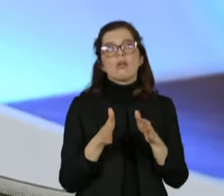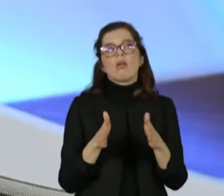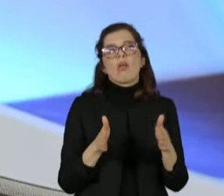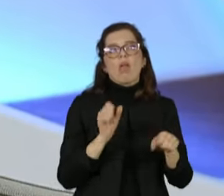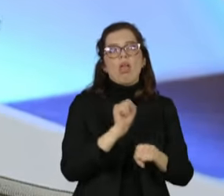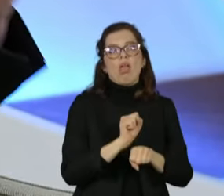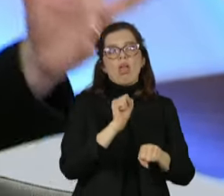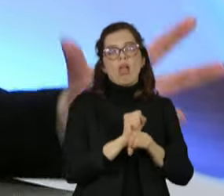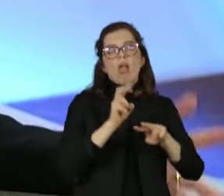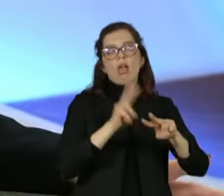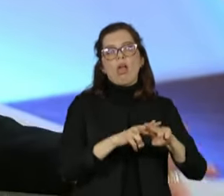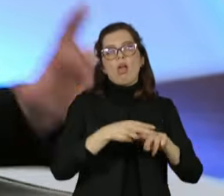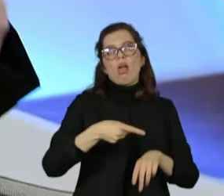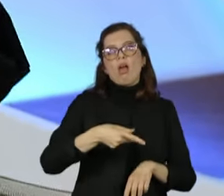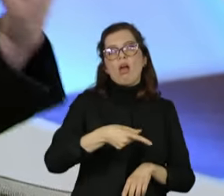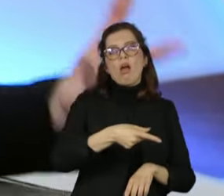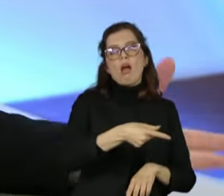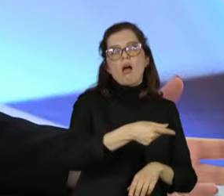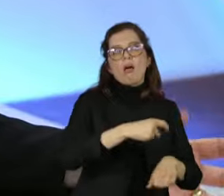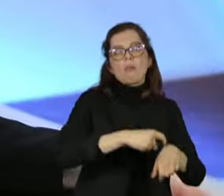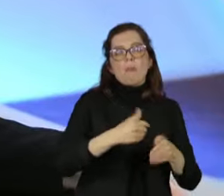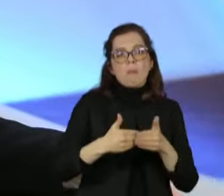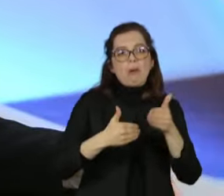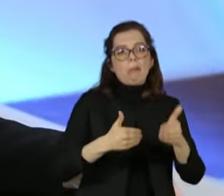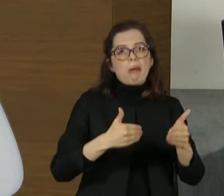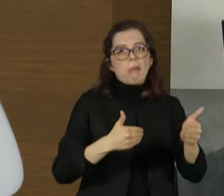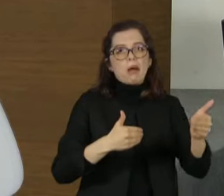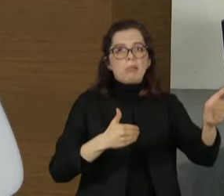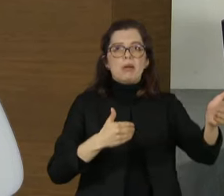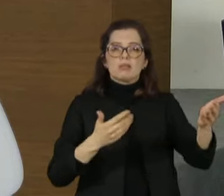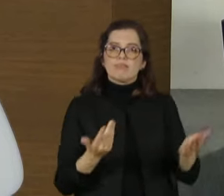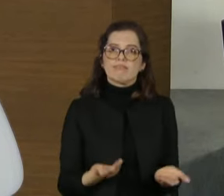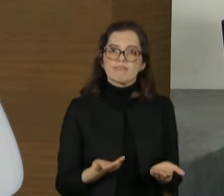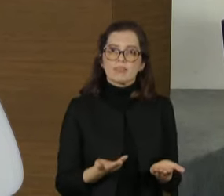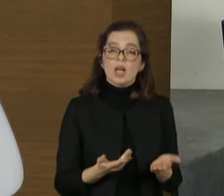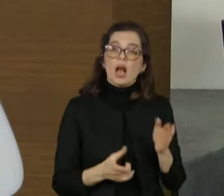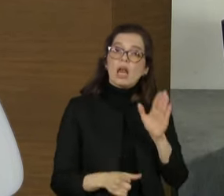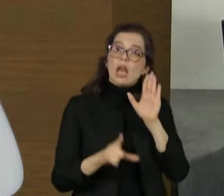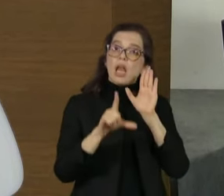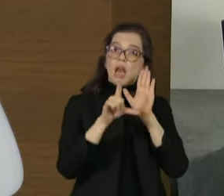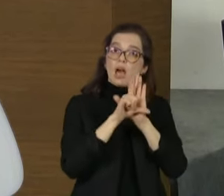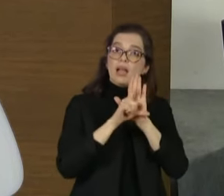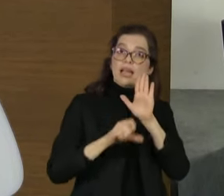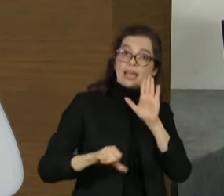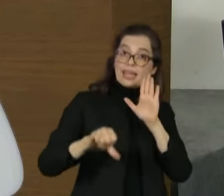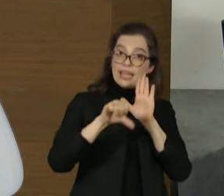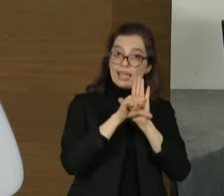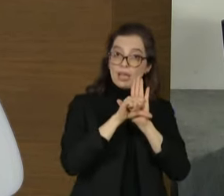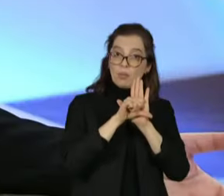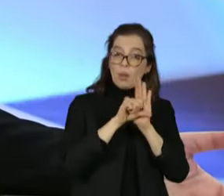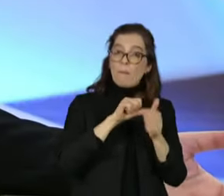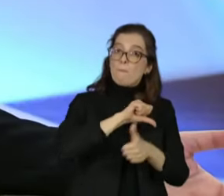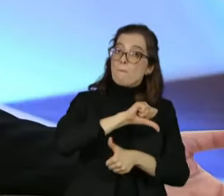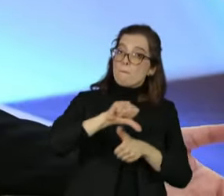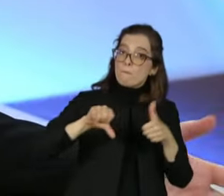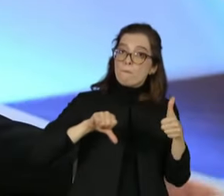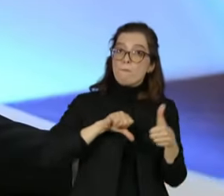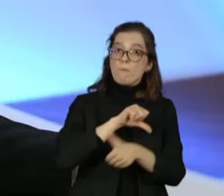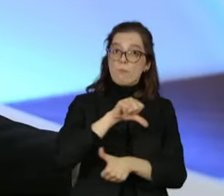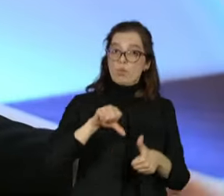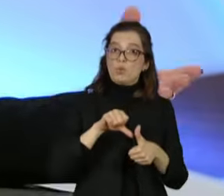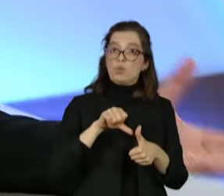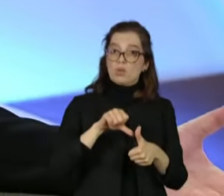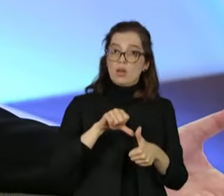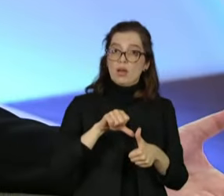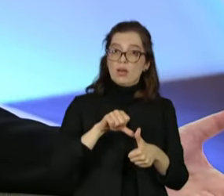eu defendo uma ampla revisão, inclusive, do Código de Execução Penal. Eu tenho uma lei, Cíntia, que eu tenho orgulho de dizer,